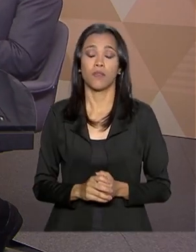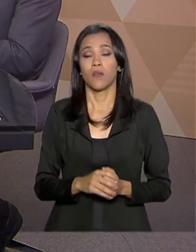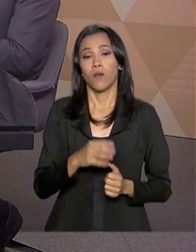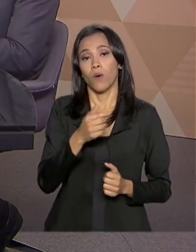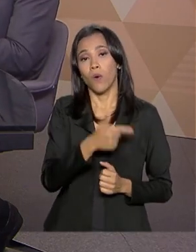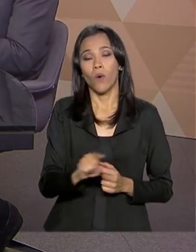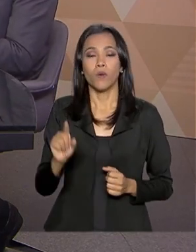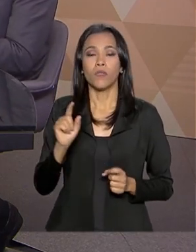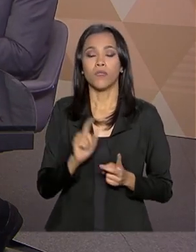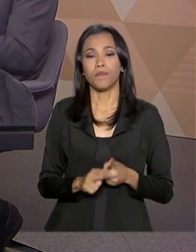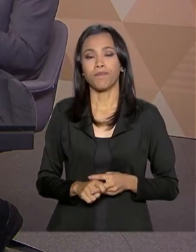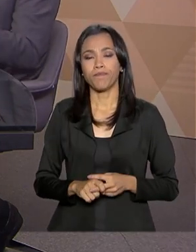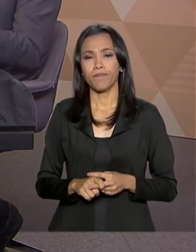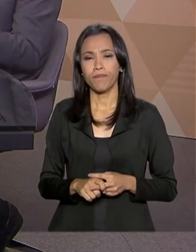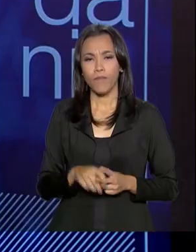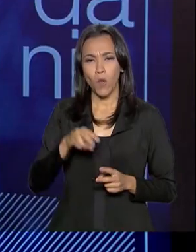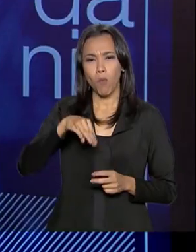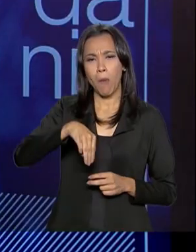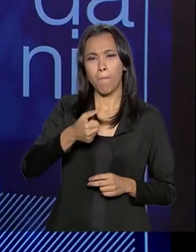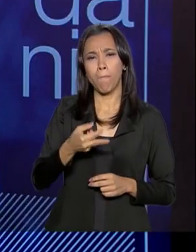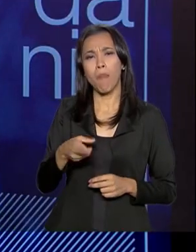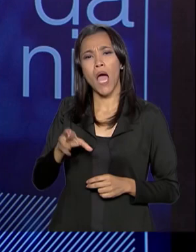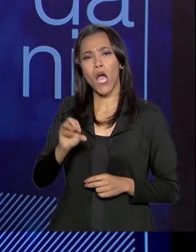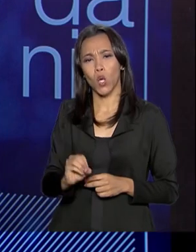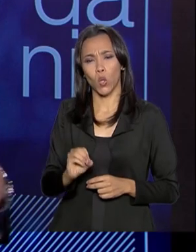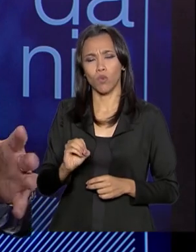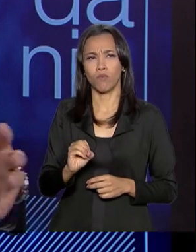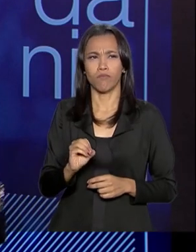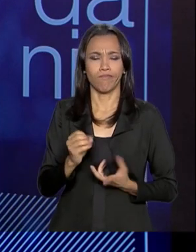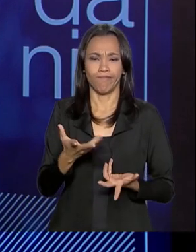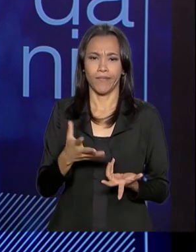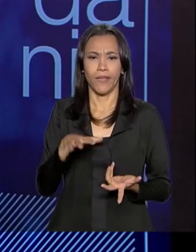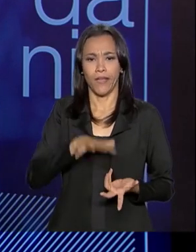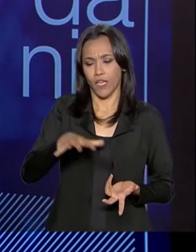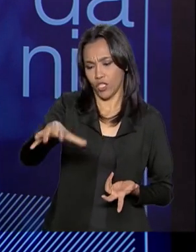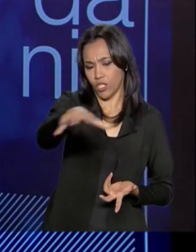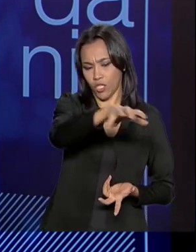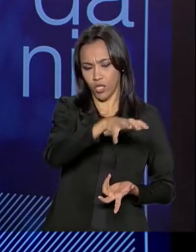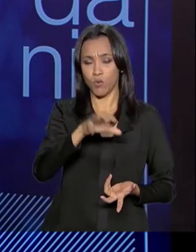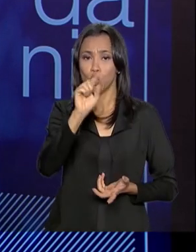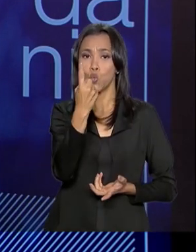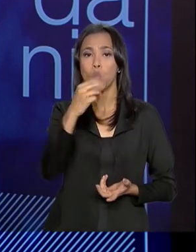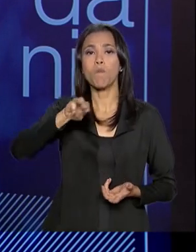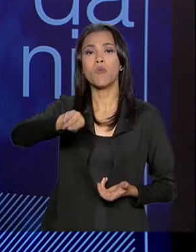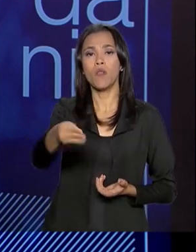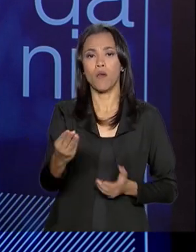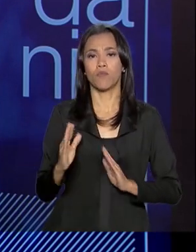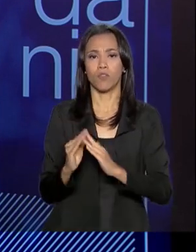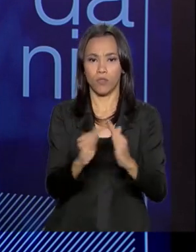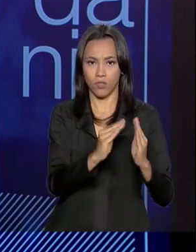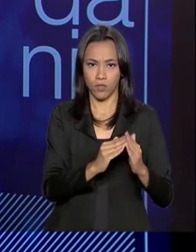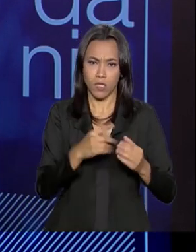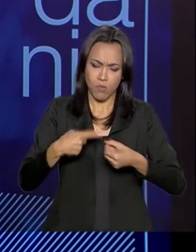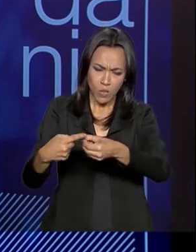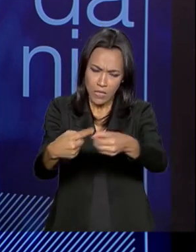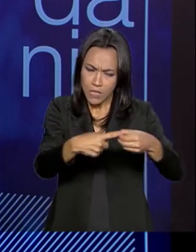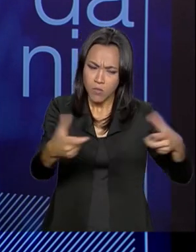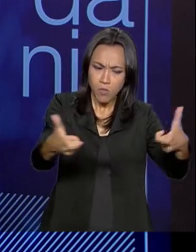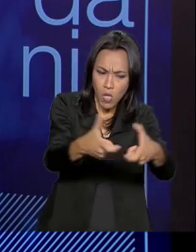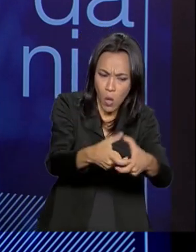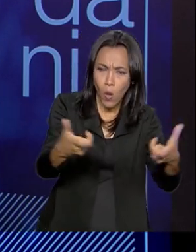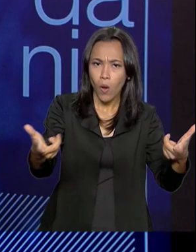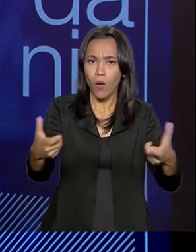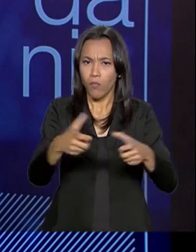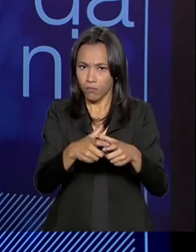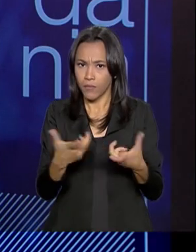Supondo que a gente tenha uma macro-região de 1 milhão de habitantes, juntando muitos municípios em lugares que têm os municípios menores e ali com